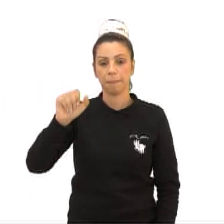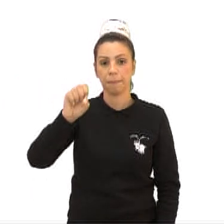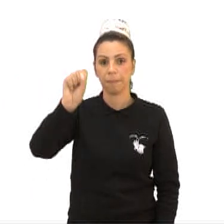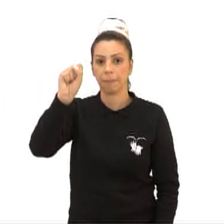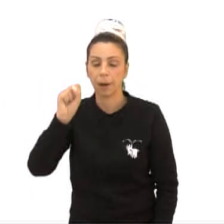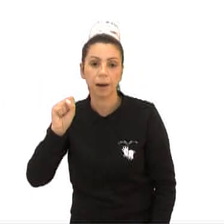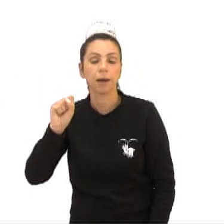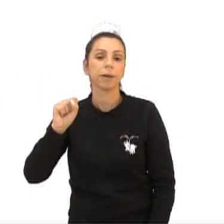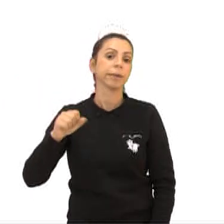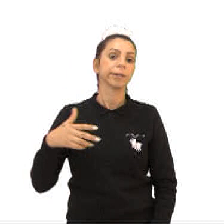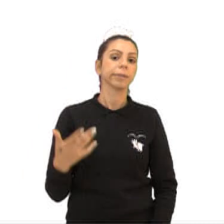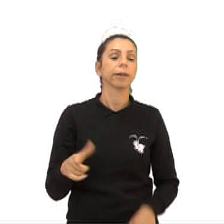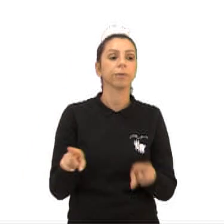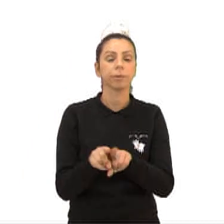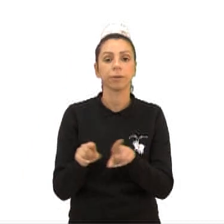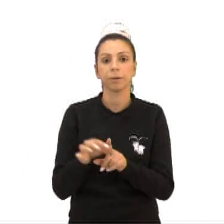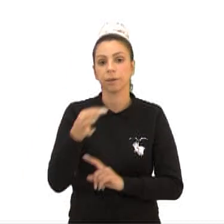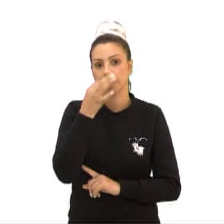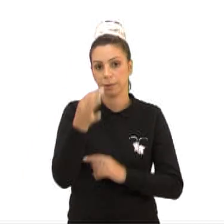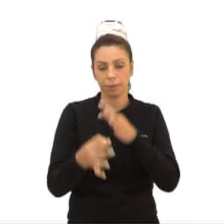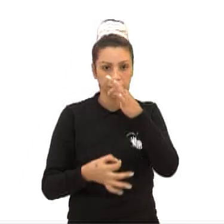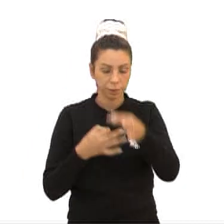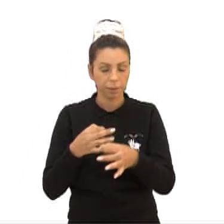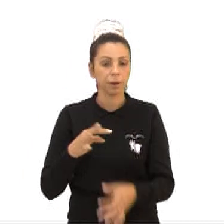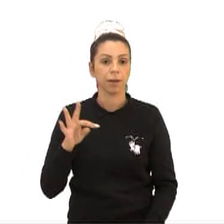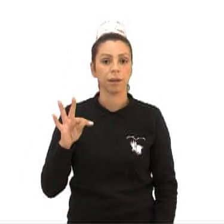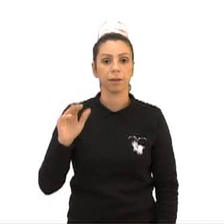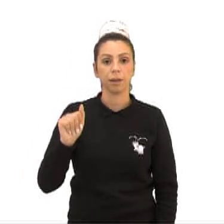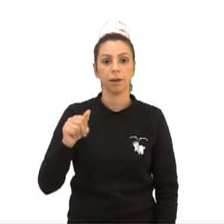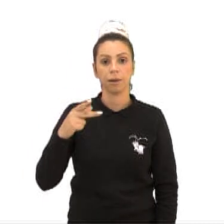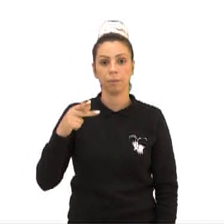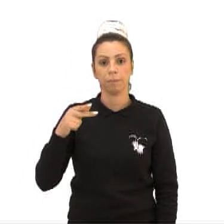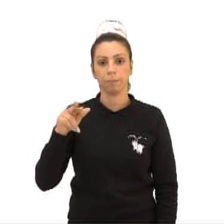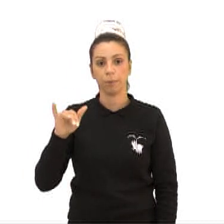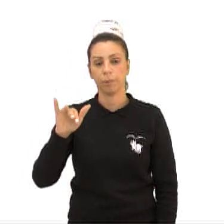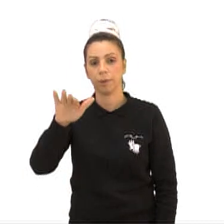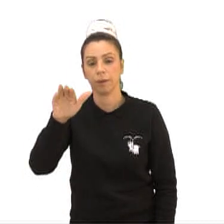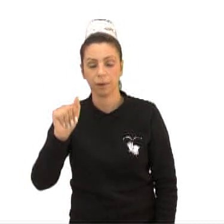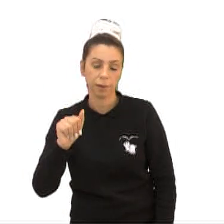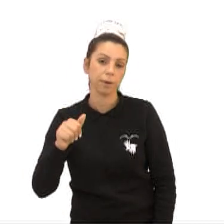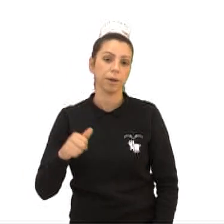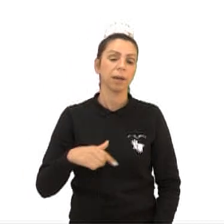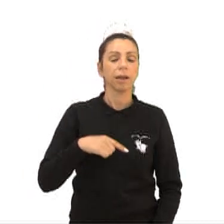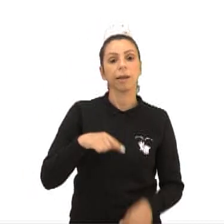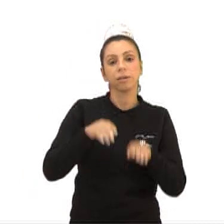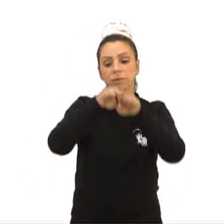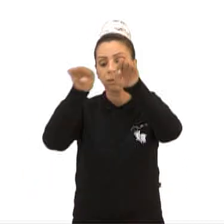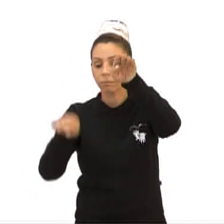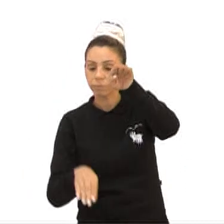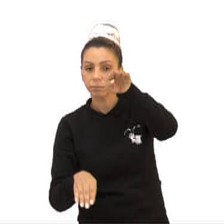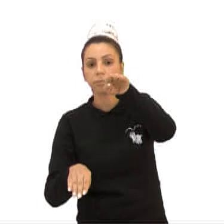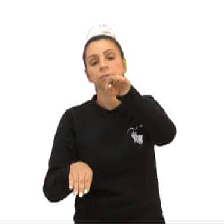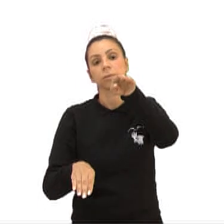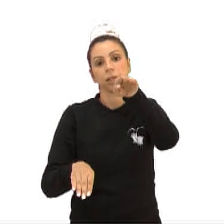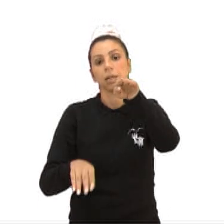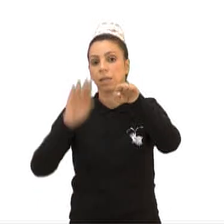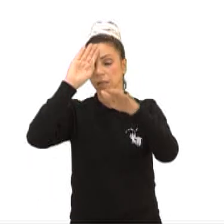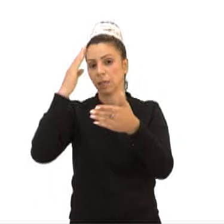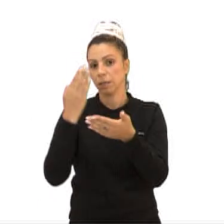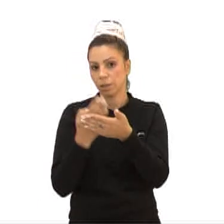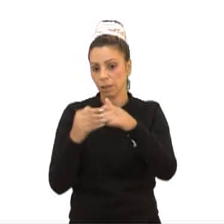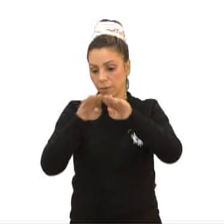povos tupis. Tupis chamavam inimigos de tapuia, significa outros, e os consideravam inferiores. Nessas nações